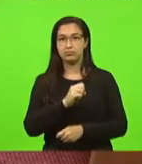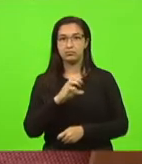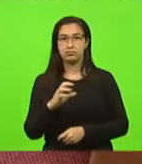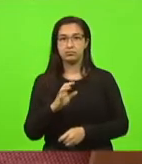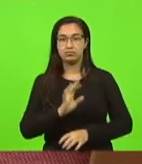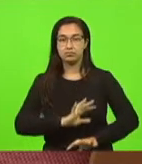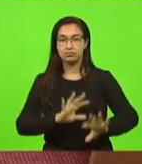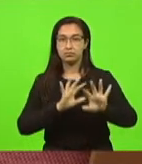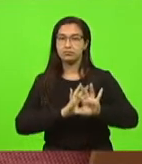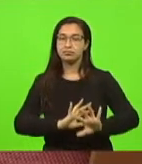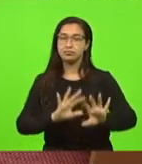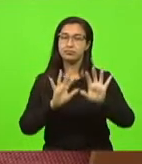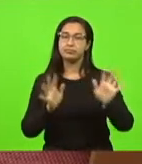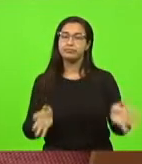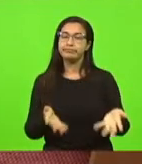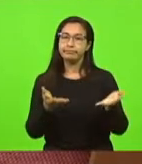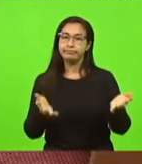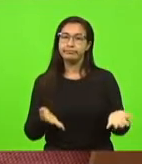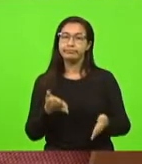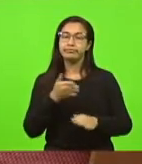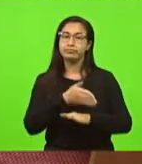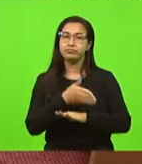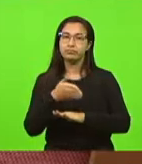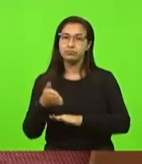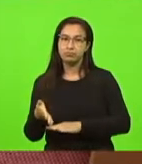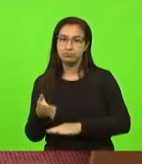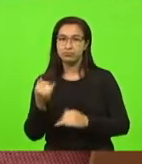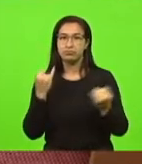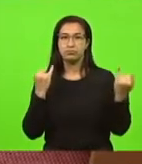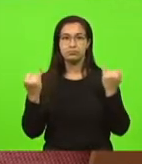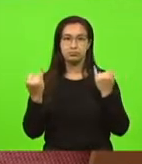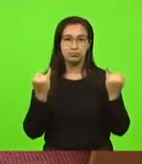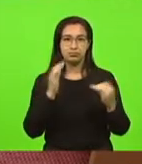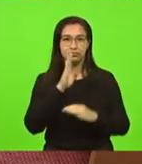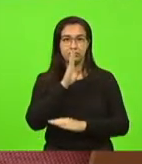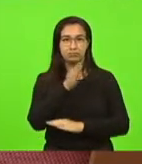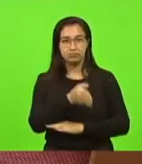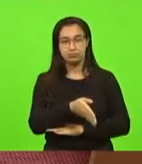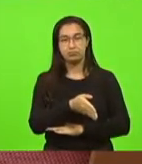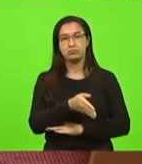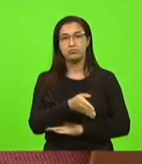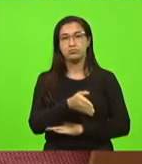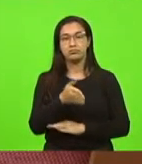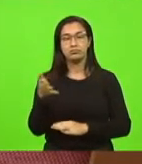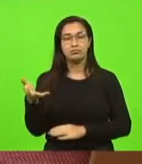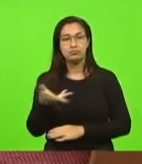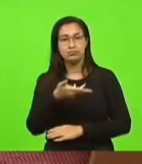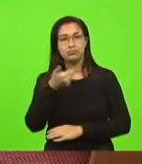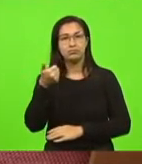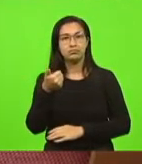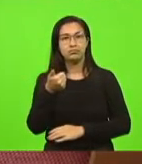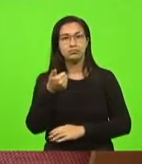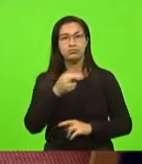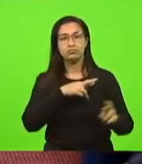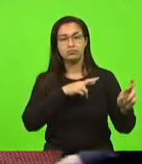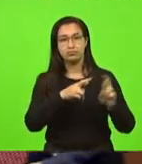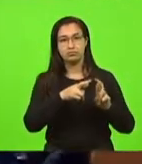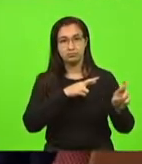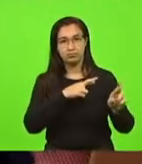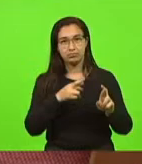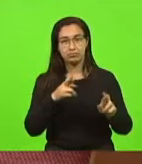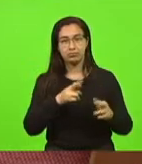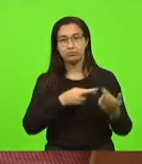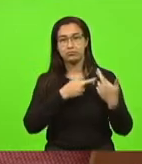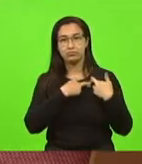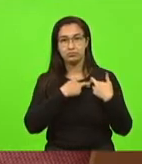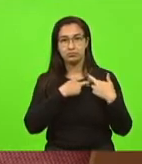à participação dos usuários no fornecimento de informações direcionadas ao aperfeiçoamento da manutenção da malha rodoviária sobre responsabilidade